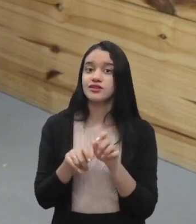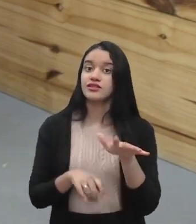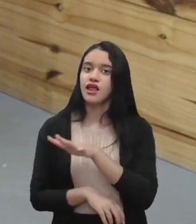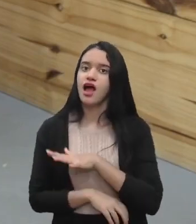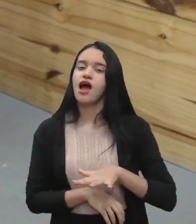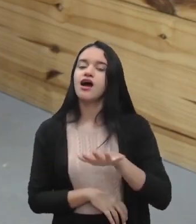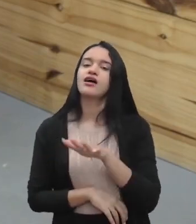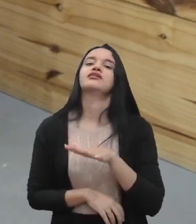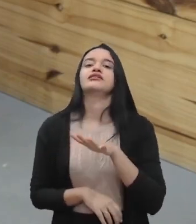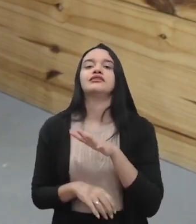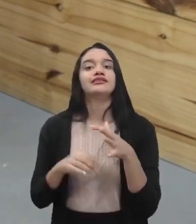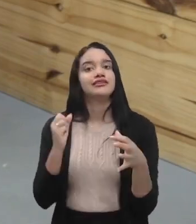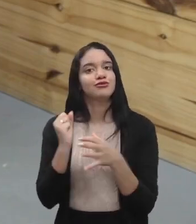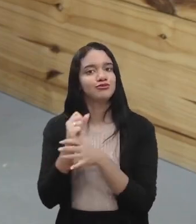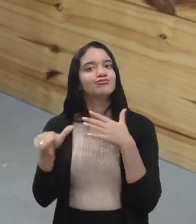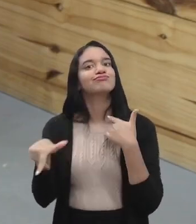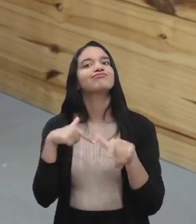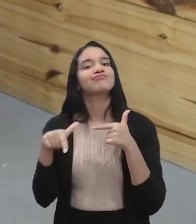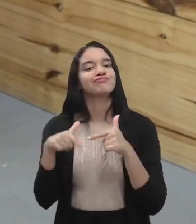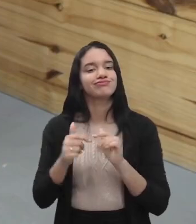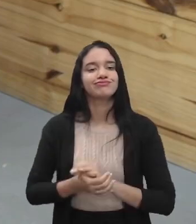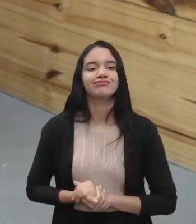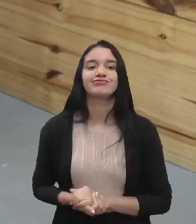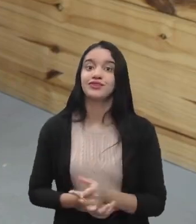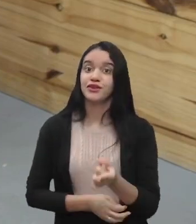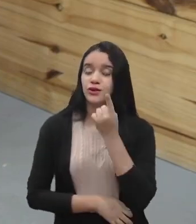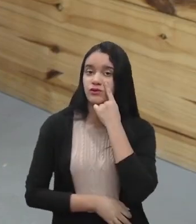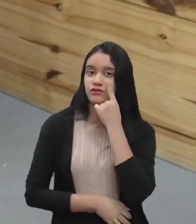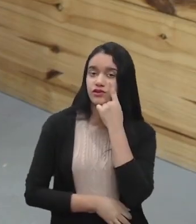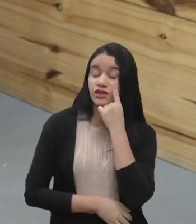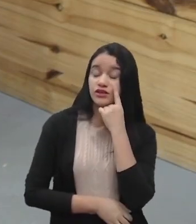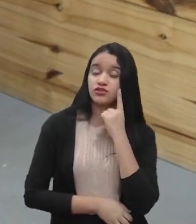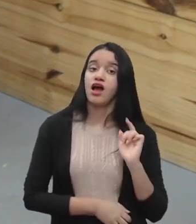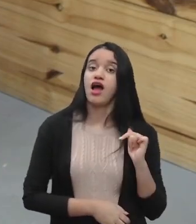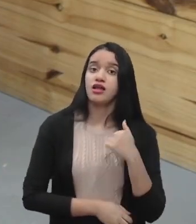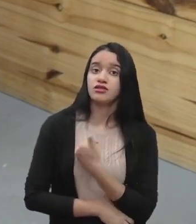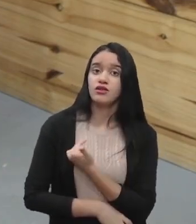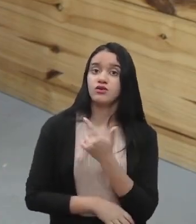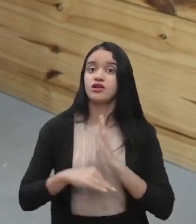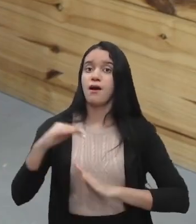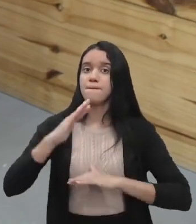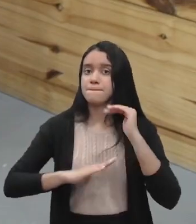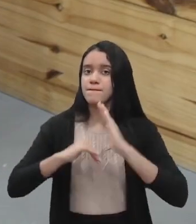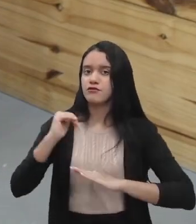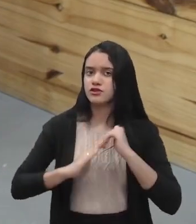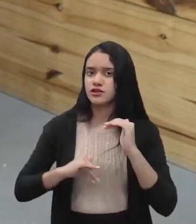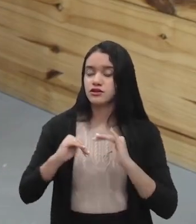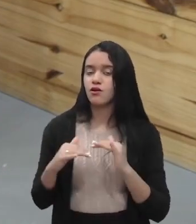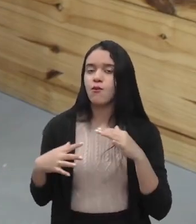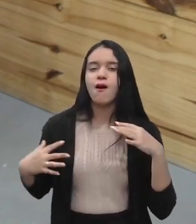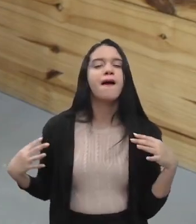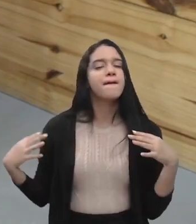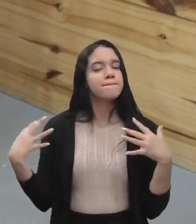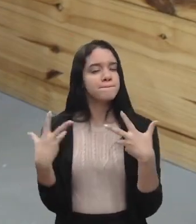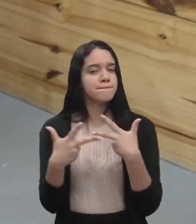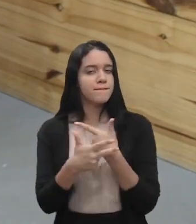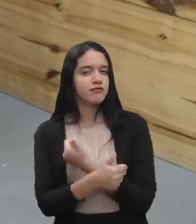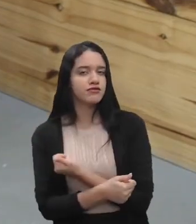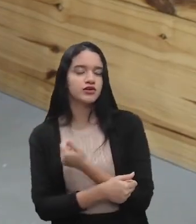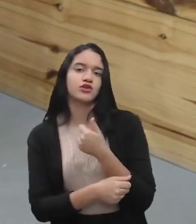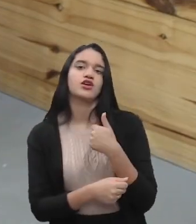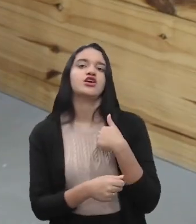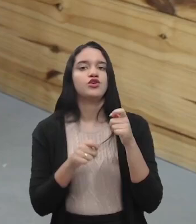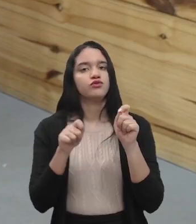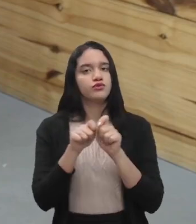segurança do trabalho. Isso. É, veja só, a nossa profissão, eu digo a vocês que ela é maravilhosa, porque eu fiz o curso